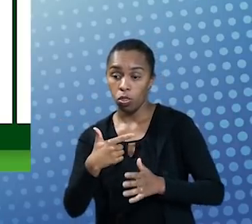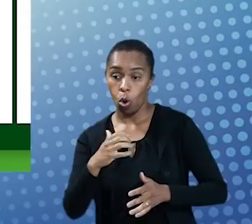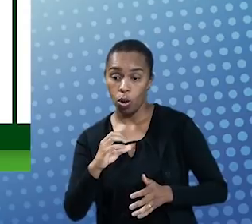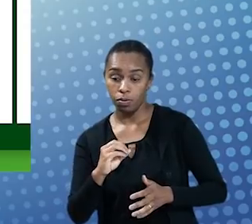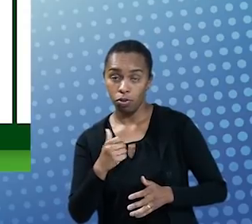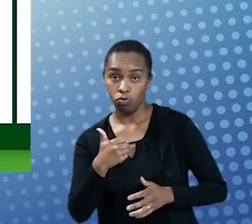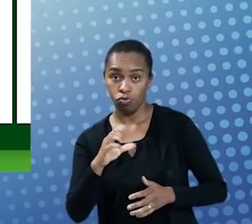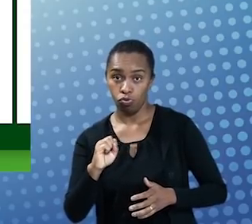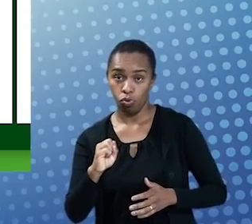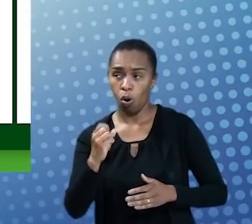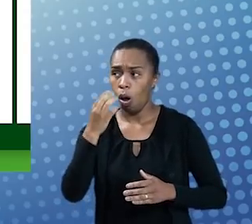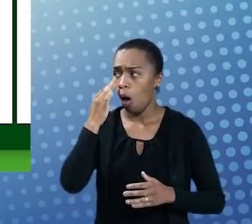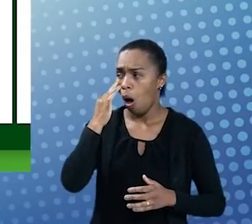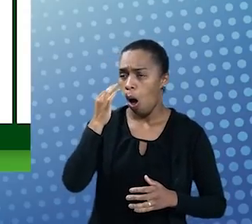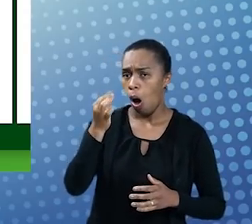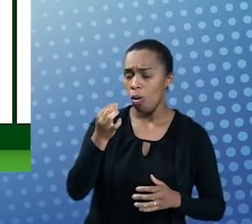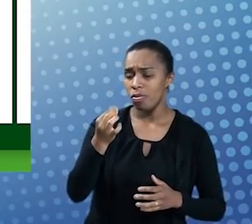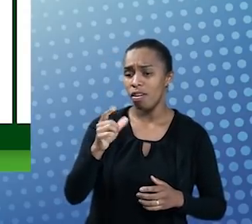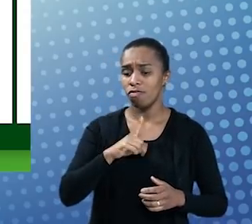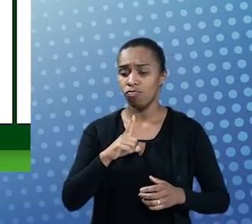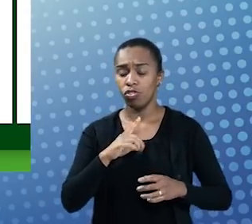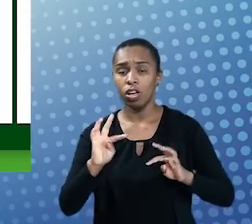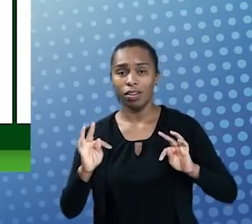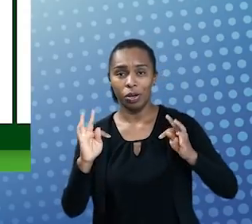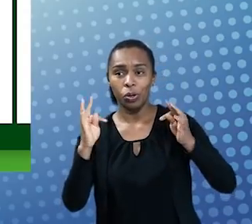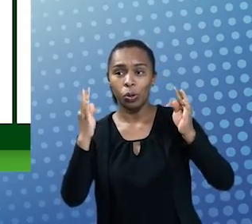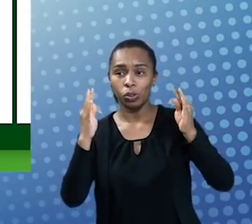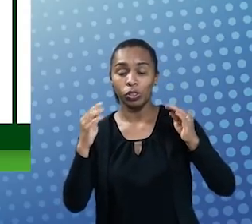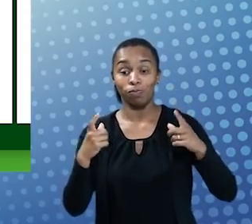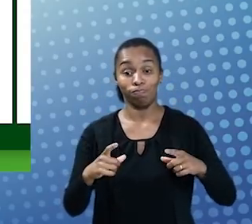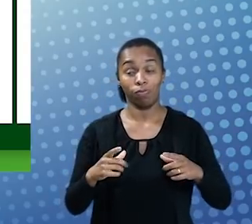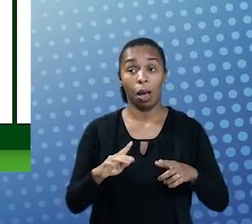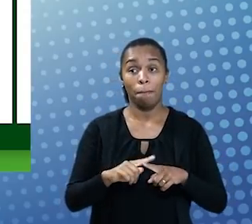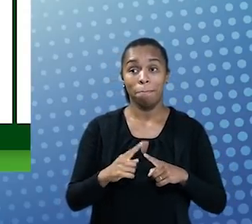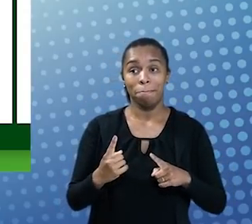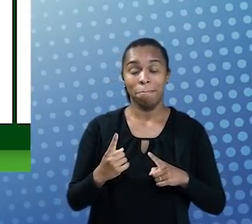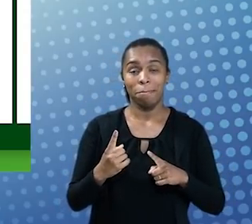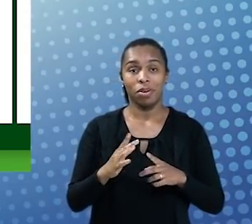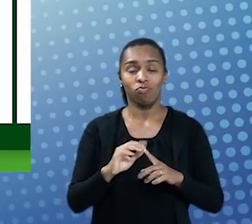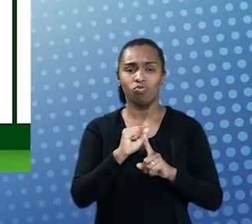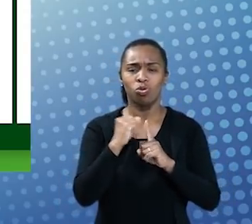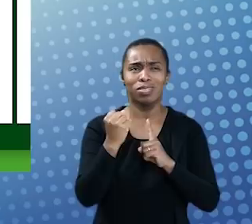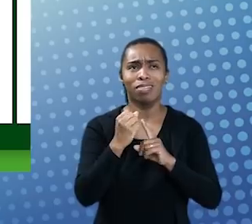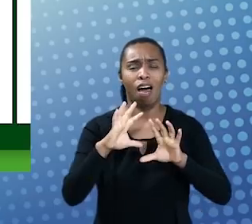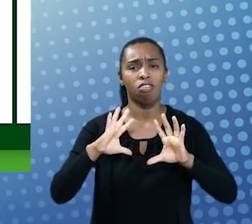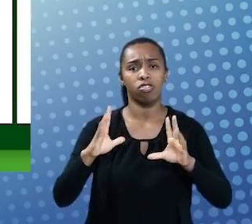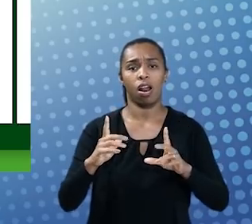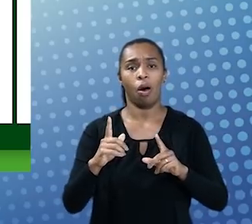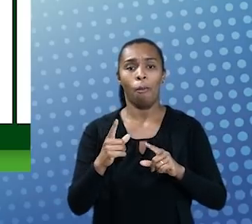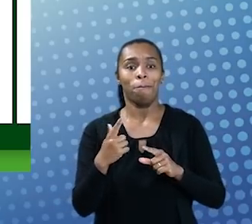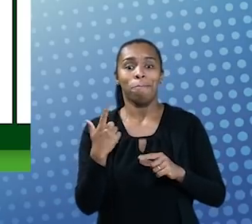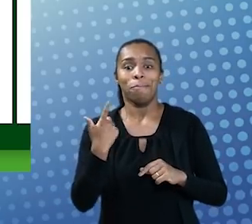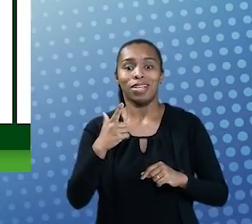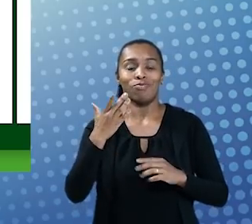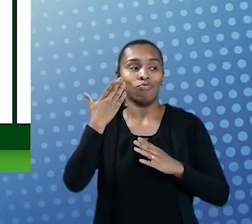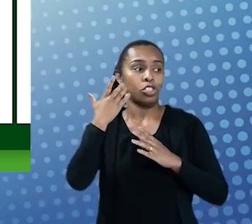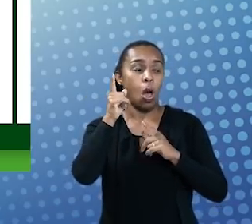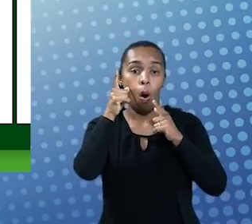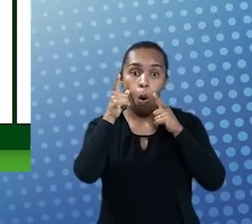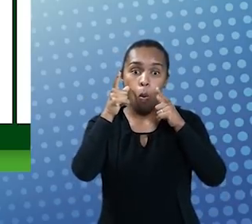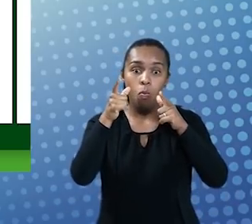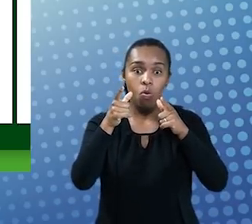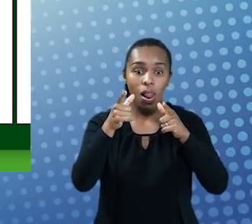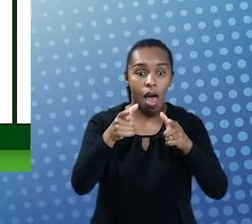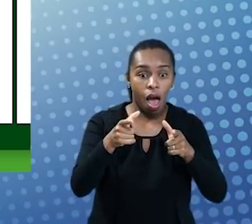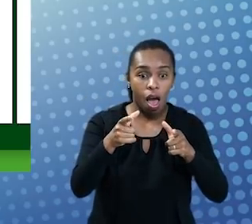a gente observa que haviam tecnologias no mercado disponibilizadas para a sociedade de um modo geral, mas não havia um olhar muito específico